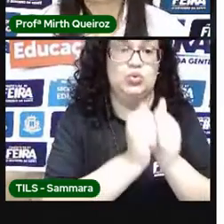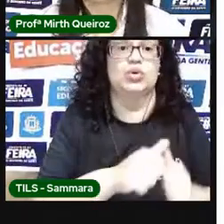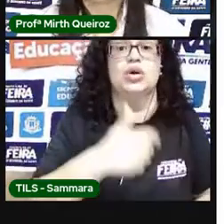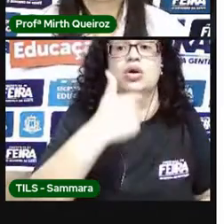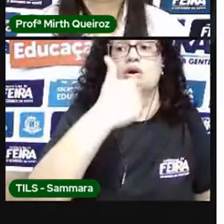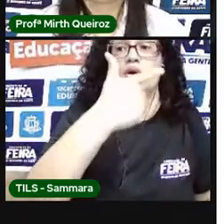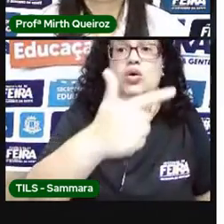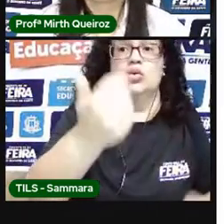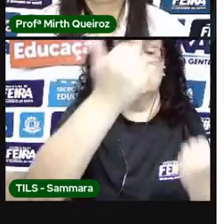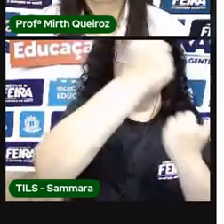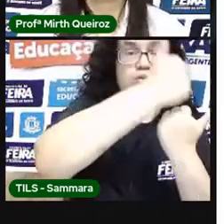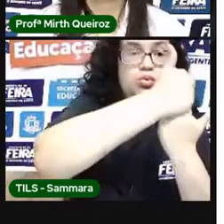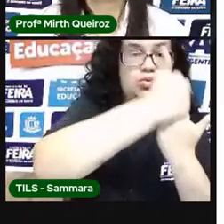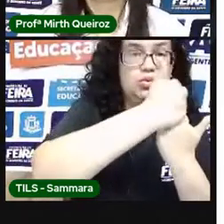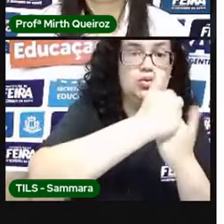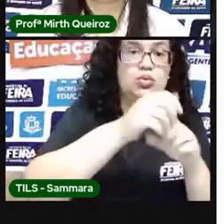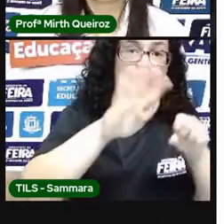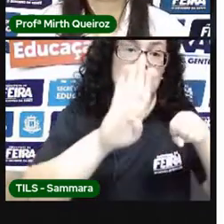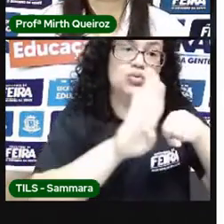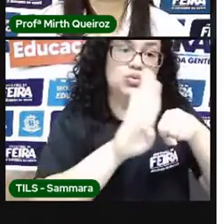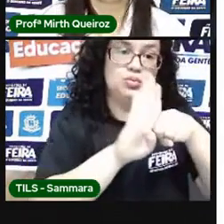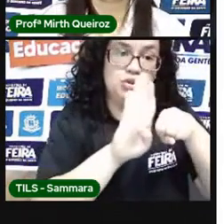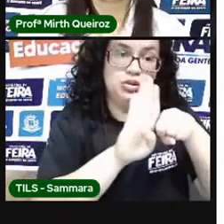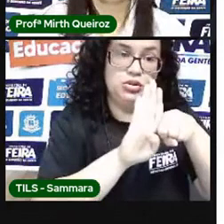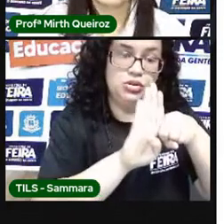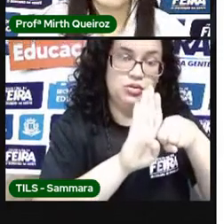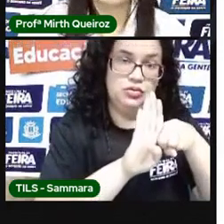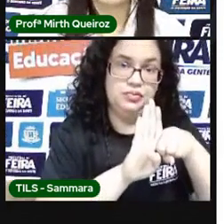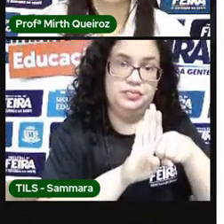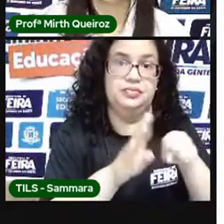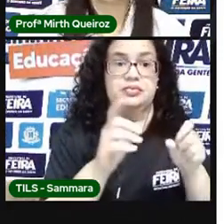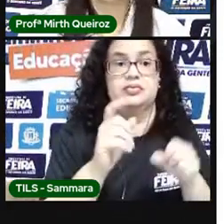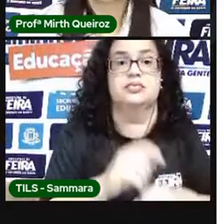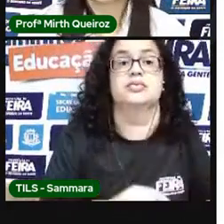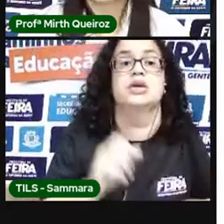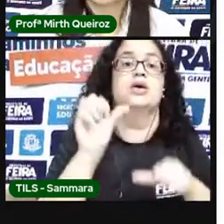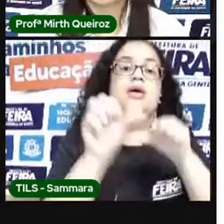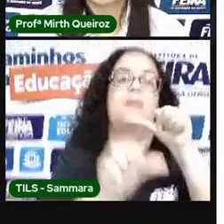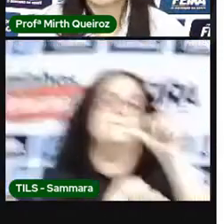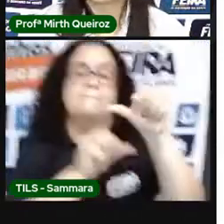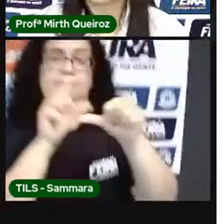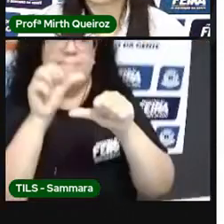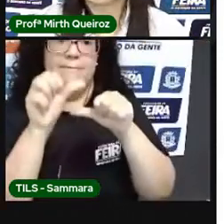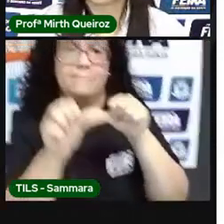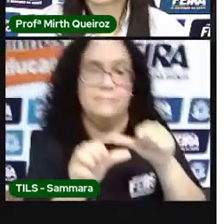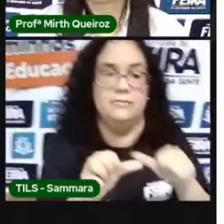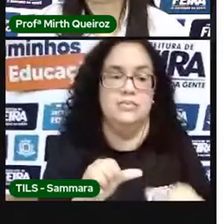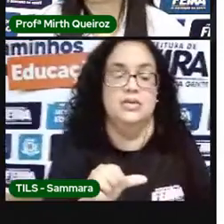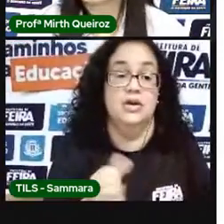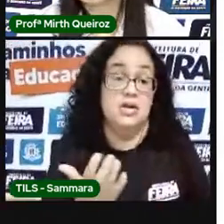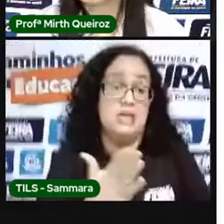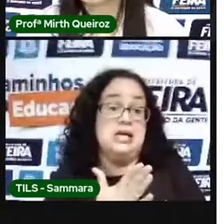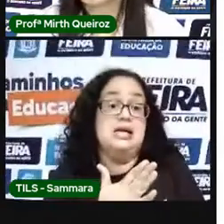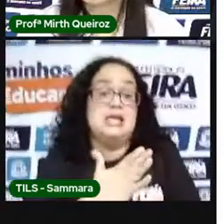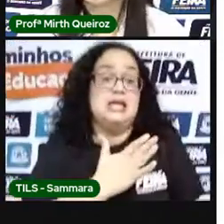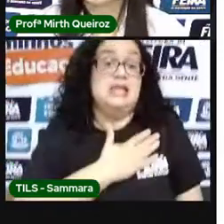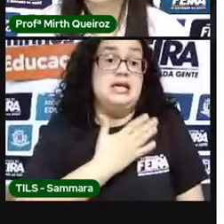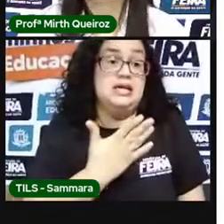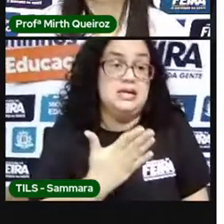substantivo. Note que se nós mudamos, elas mudou-se assusta por assustam,